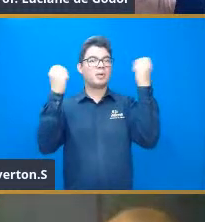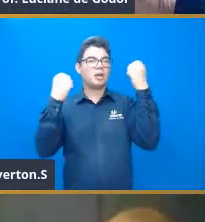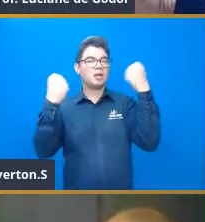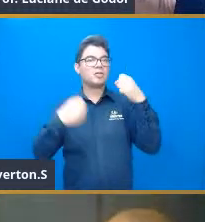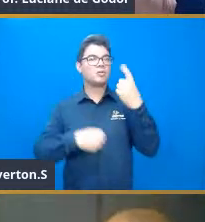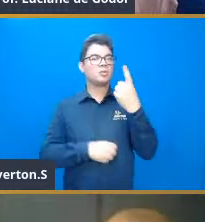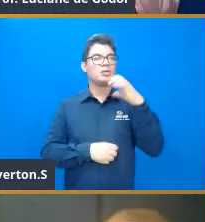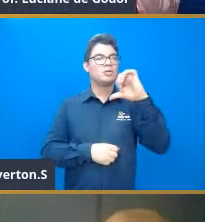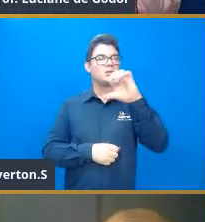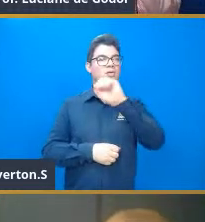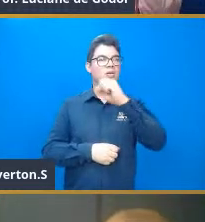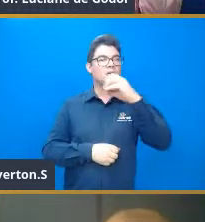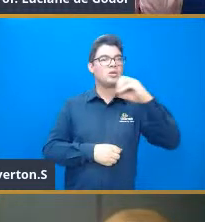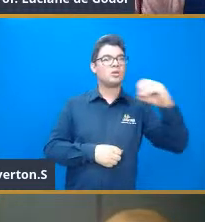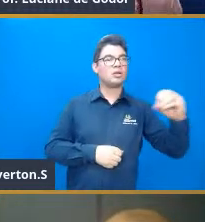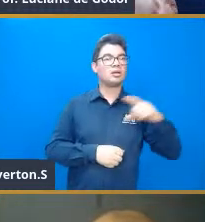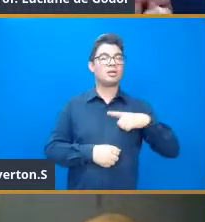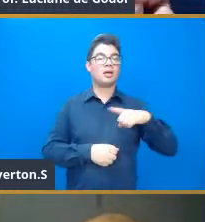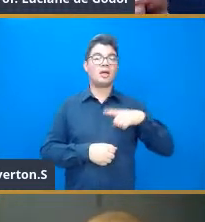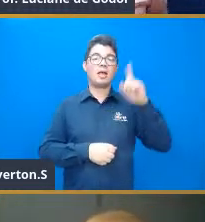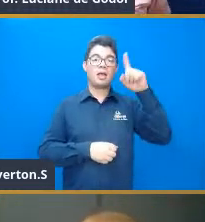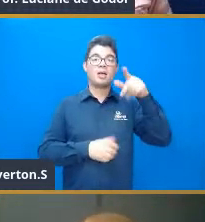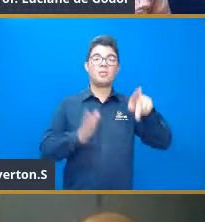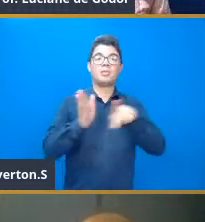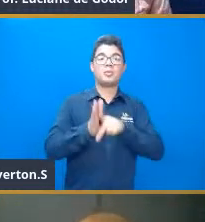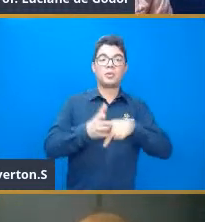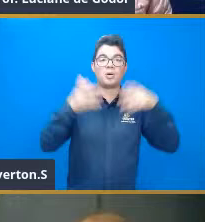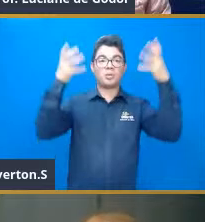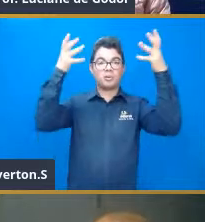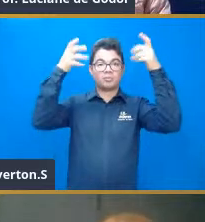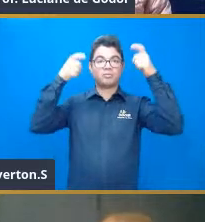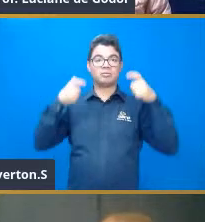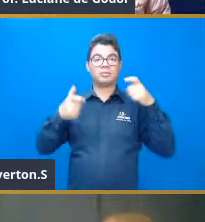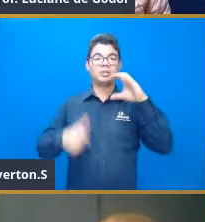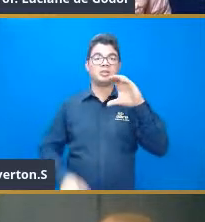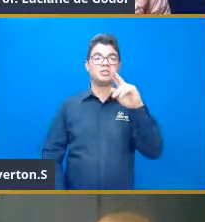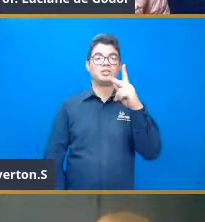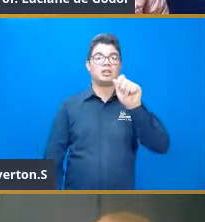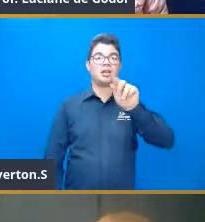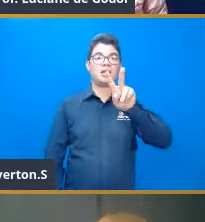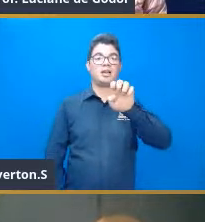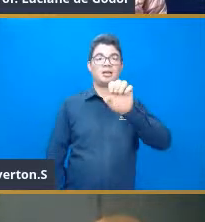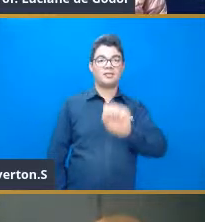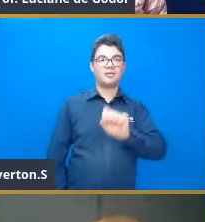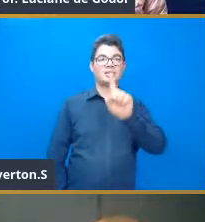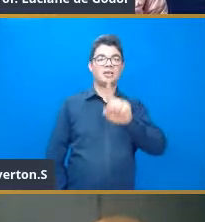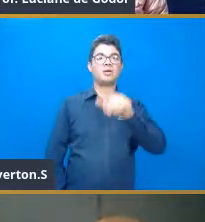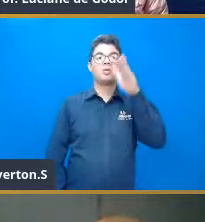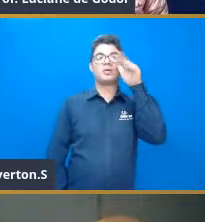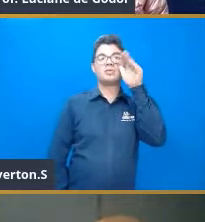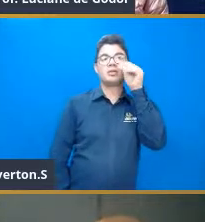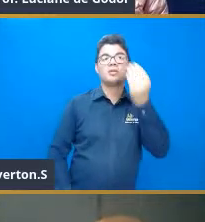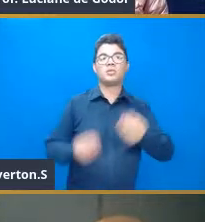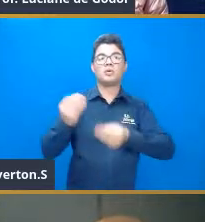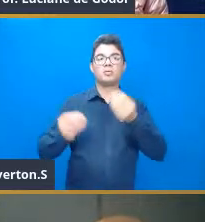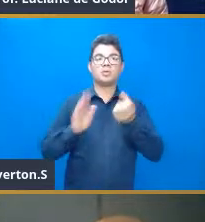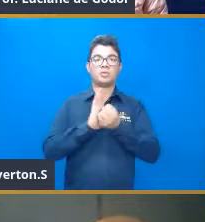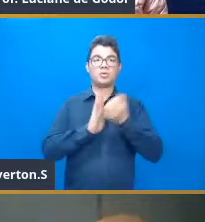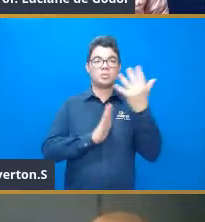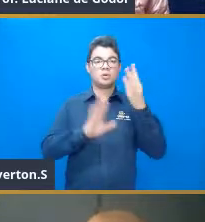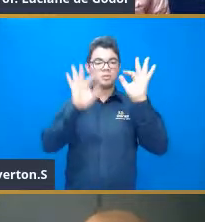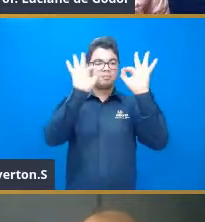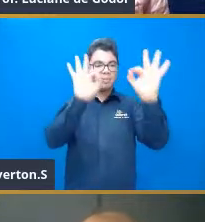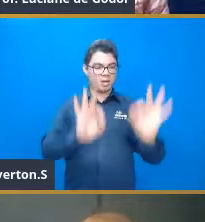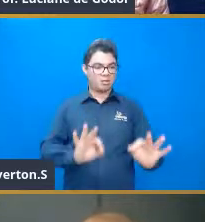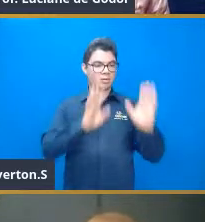né, homenagem ao Chaves, por exemplo, não, aqui, por curiosidade, os números, assim, estavam um tanto quanto bacanas